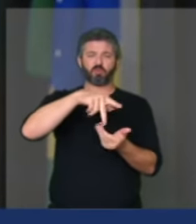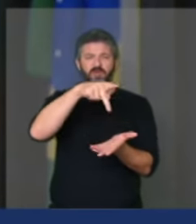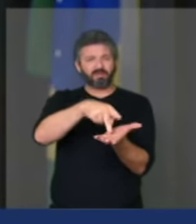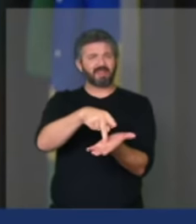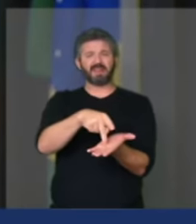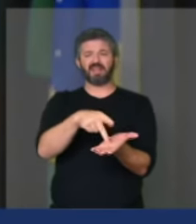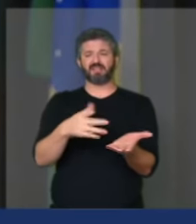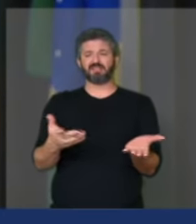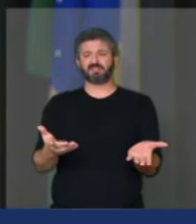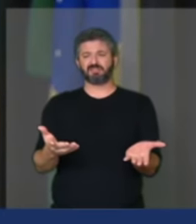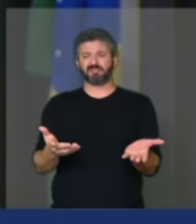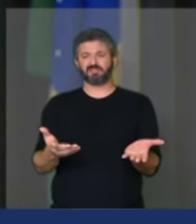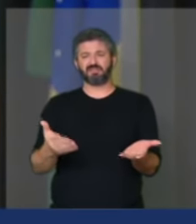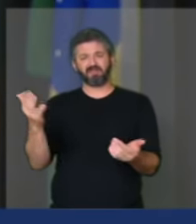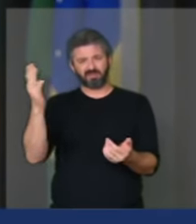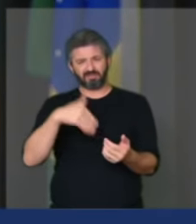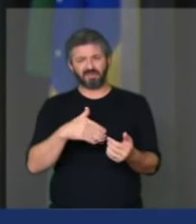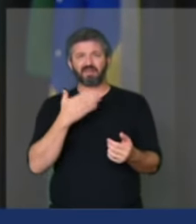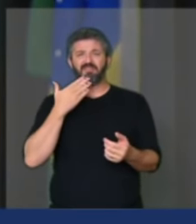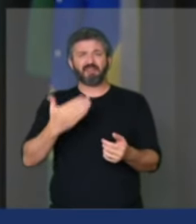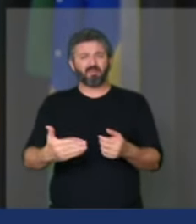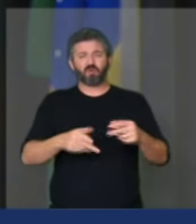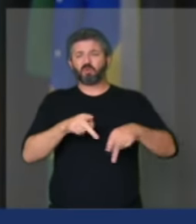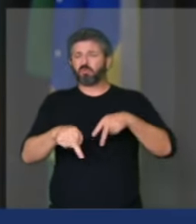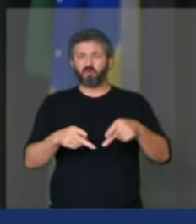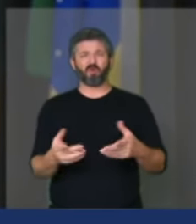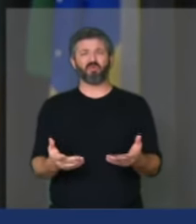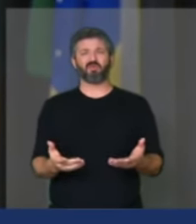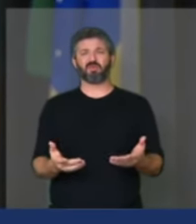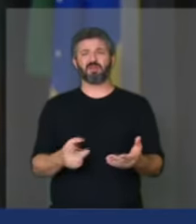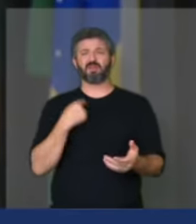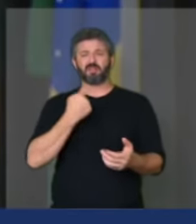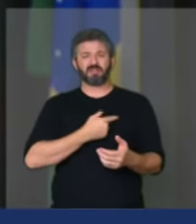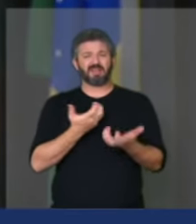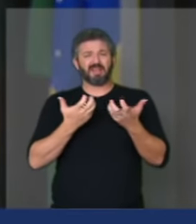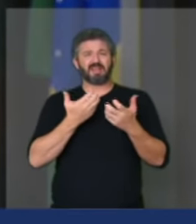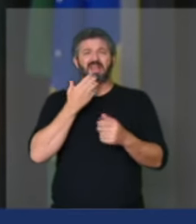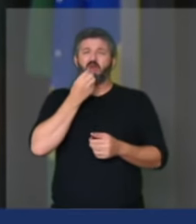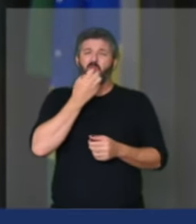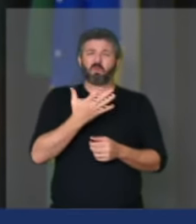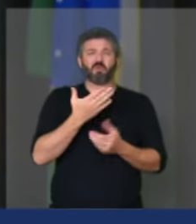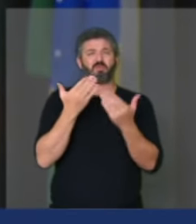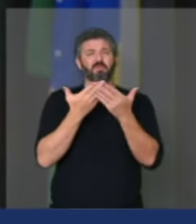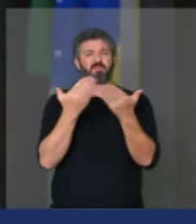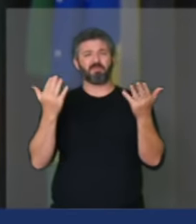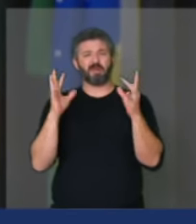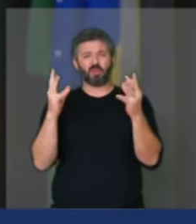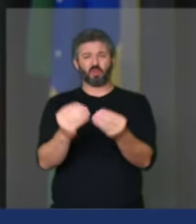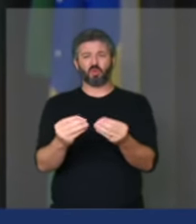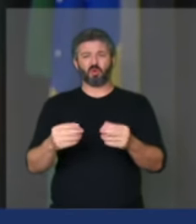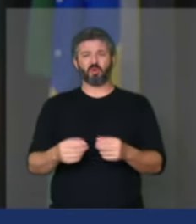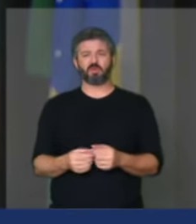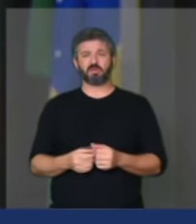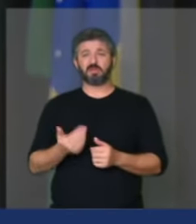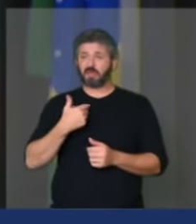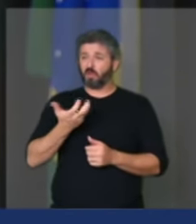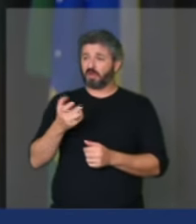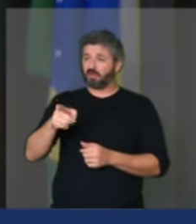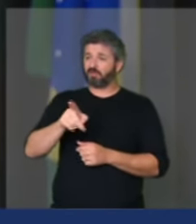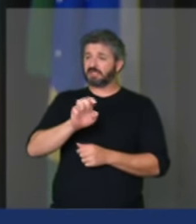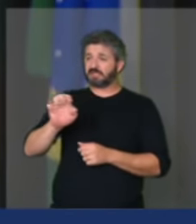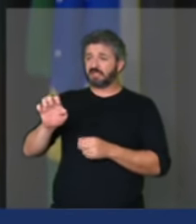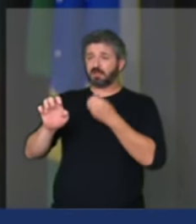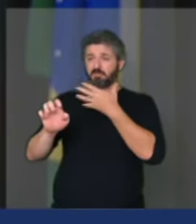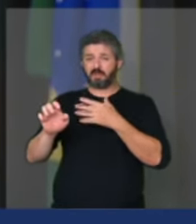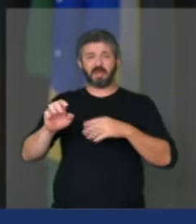venham para o mundo a favor dos brasileiros nós queremos o bem para todos eu quero bem para a esquerda eu quero bem para o